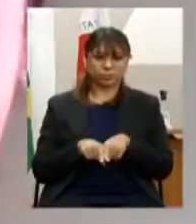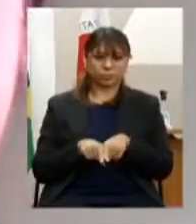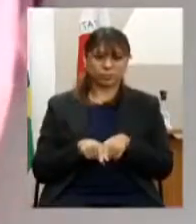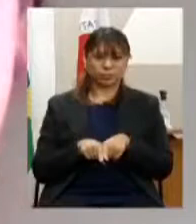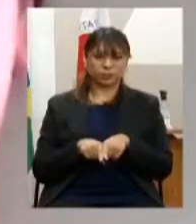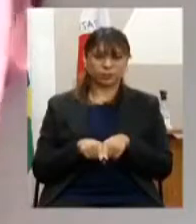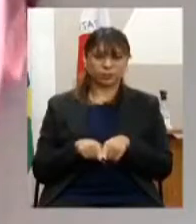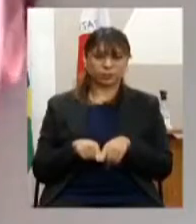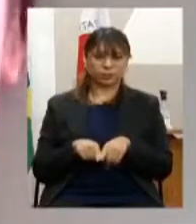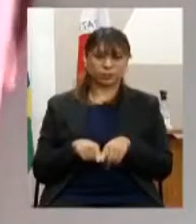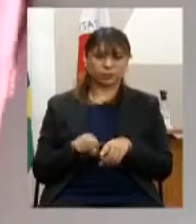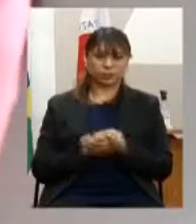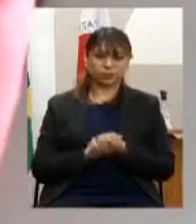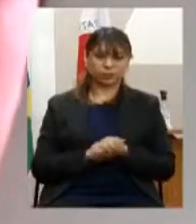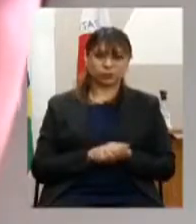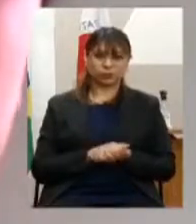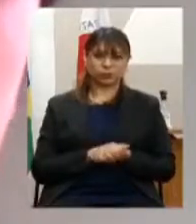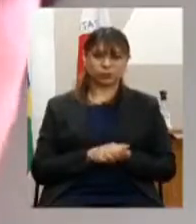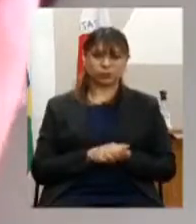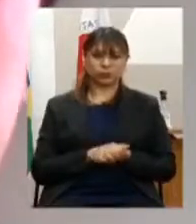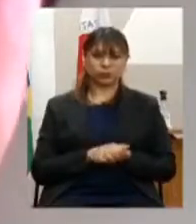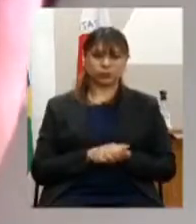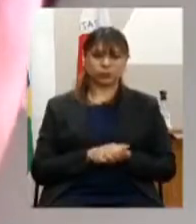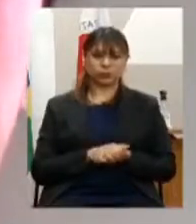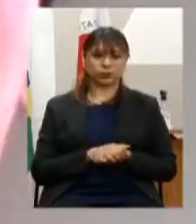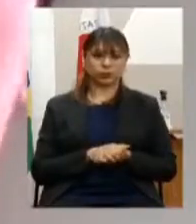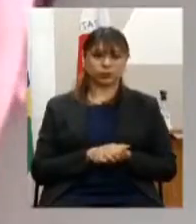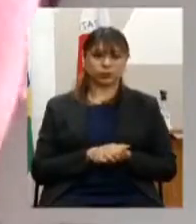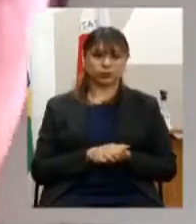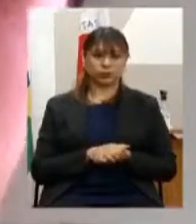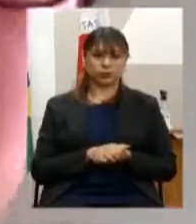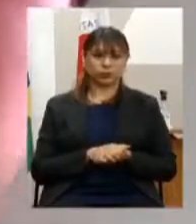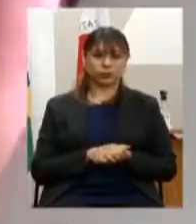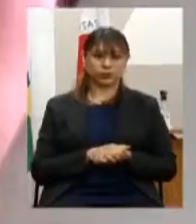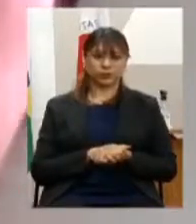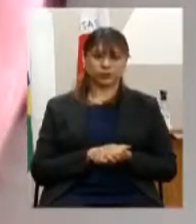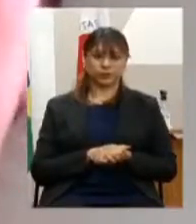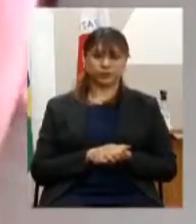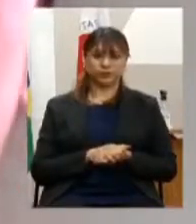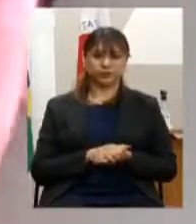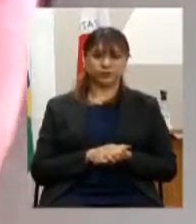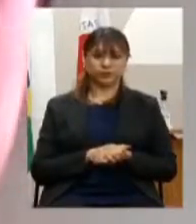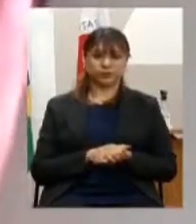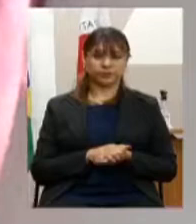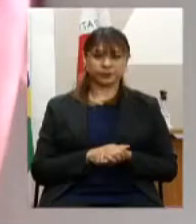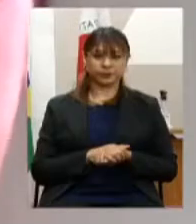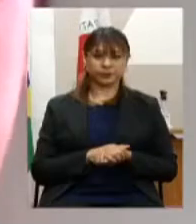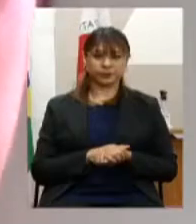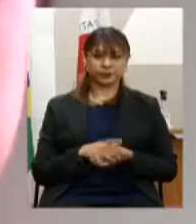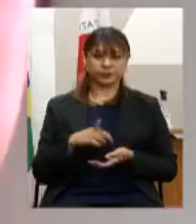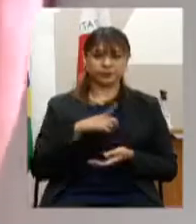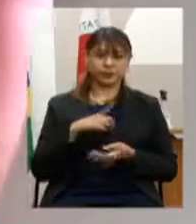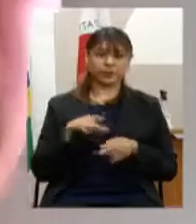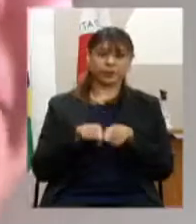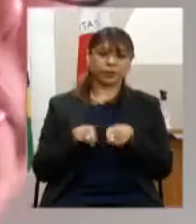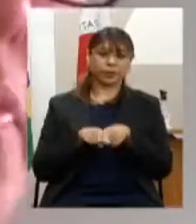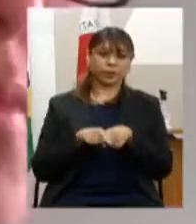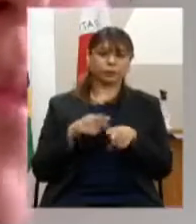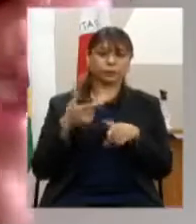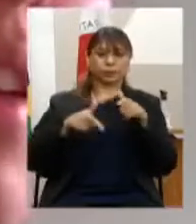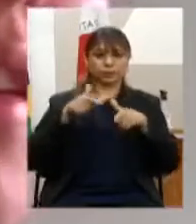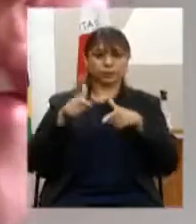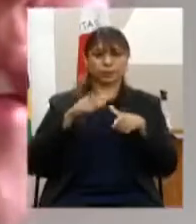moradia primeiro também conhecida como Housing First é uma metodologia canadense